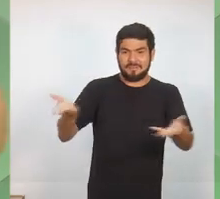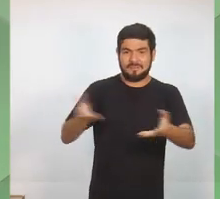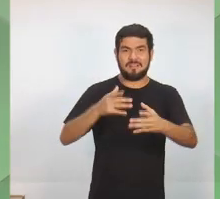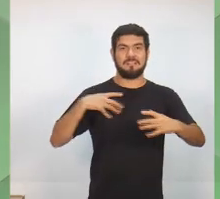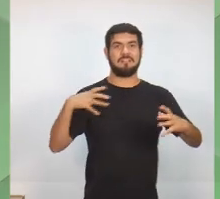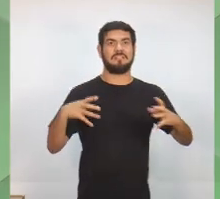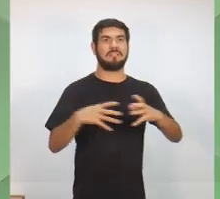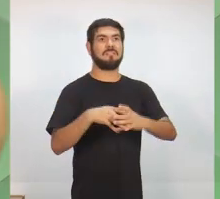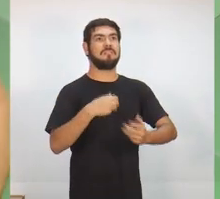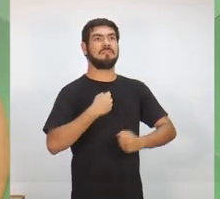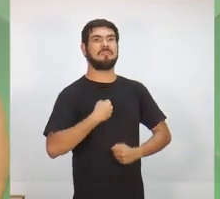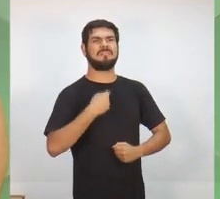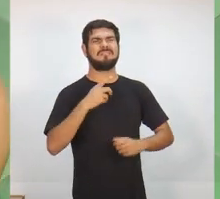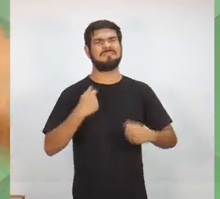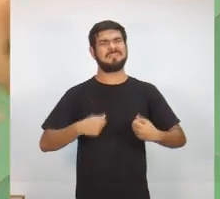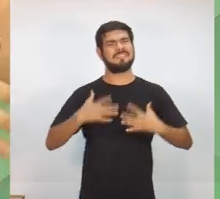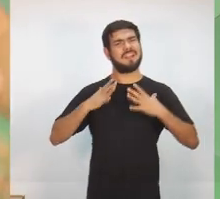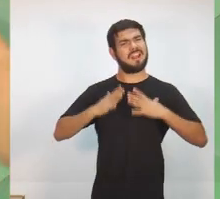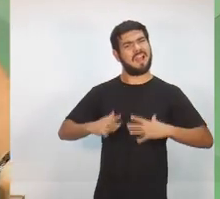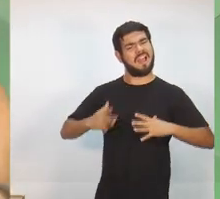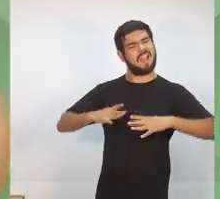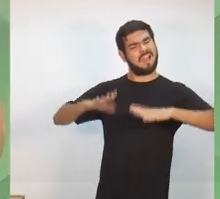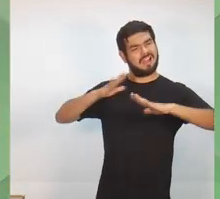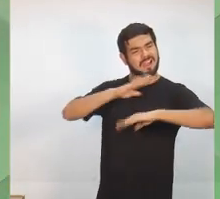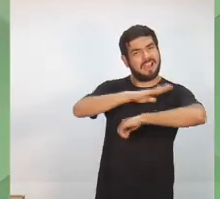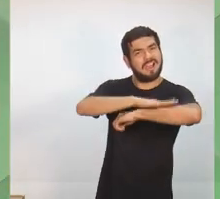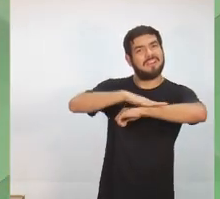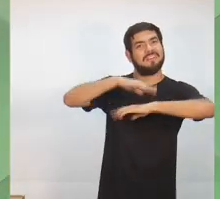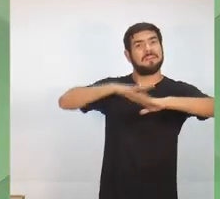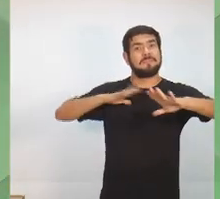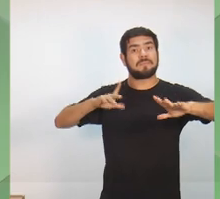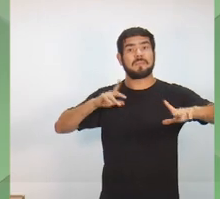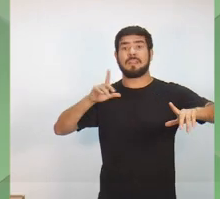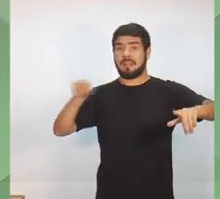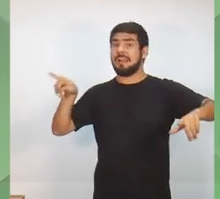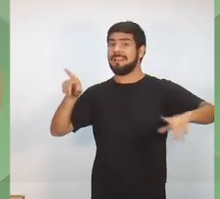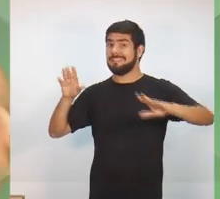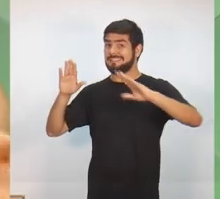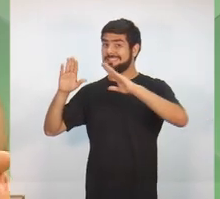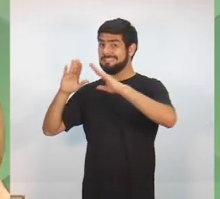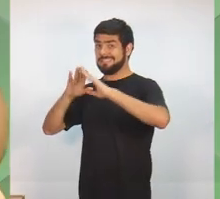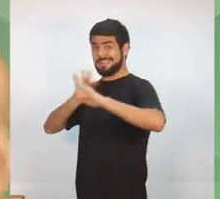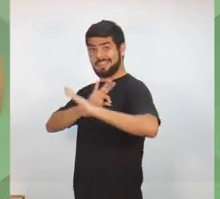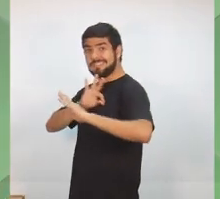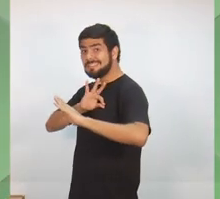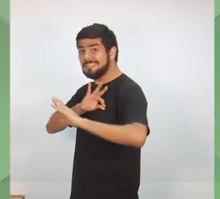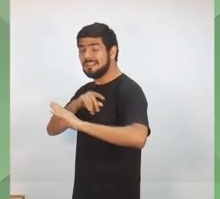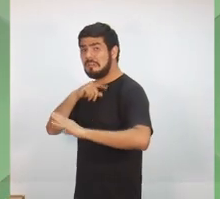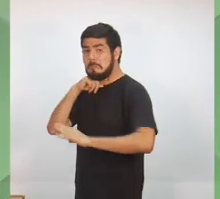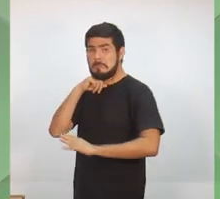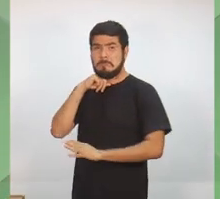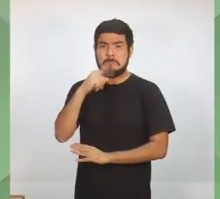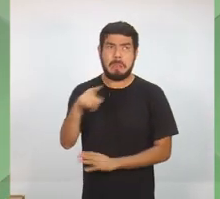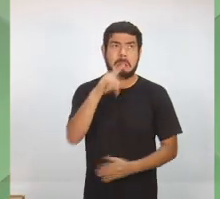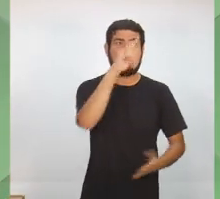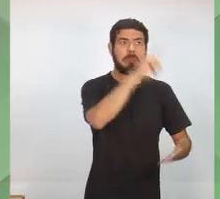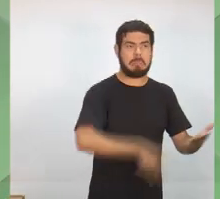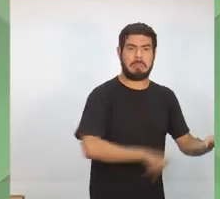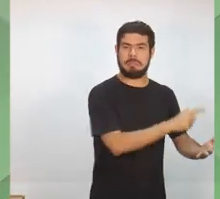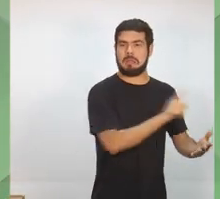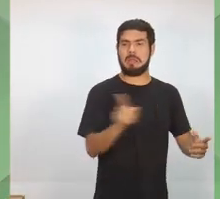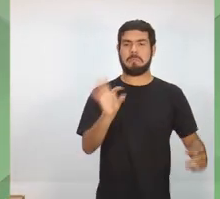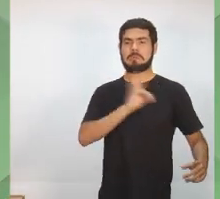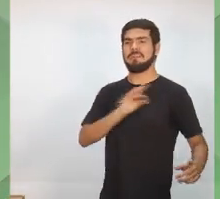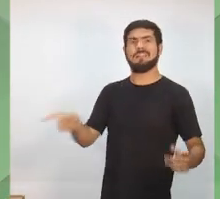em harmonia para o trabalho. Precisa ter condições. As nossas delegacias, não adianta você contratar se não tem um